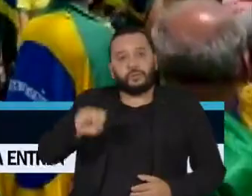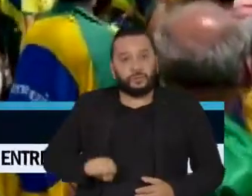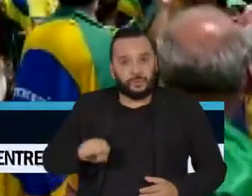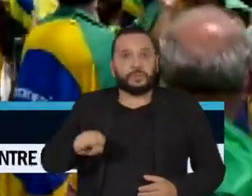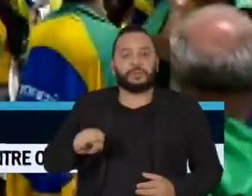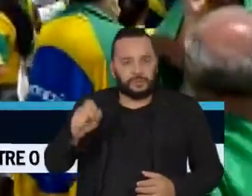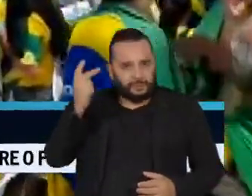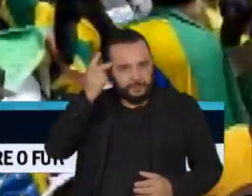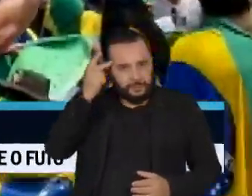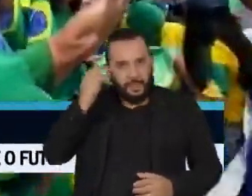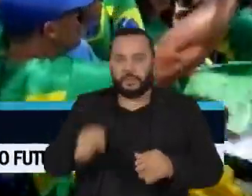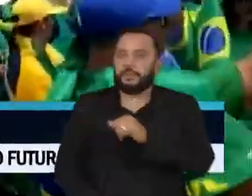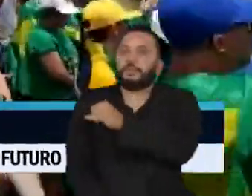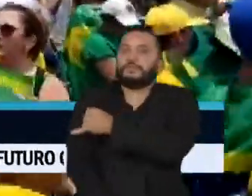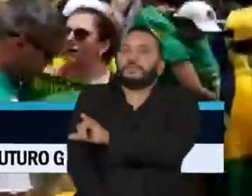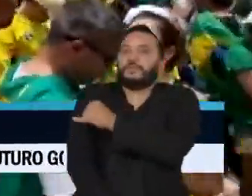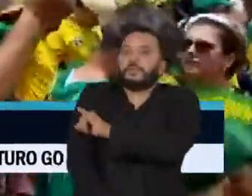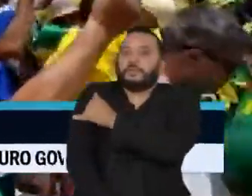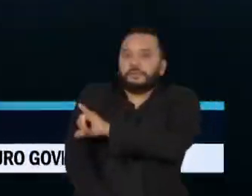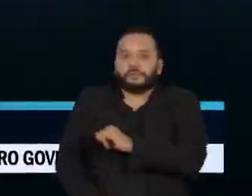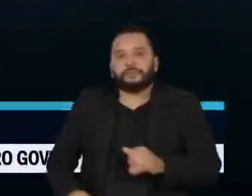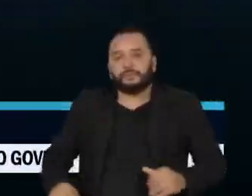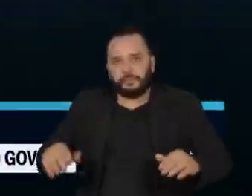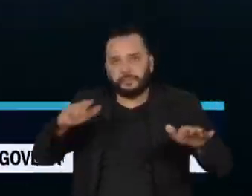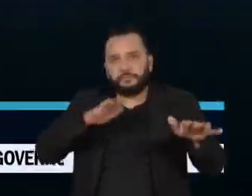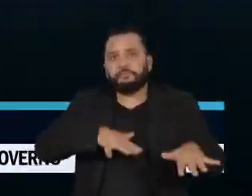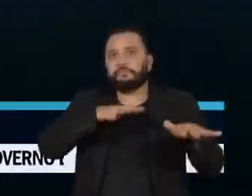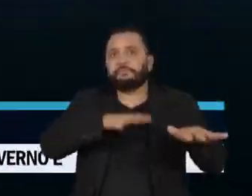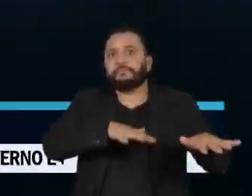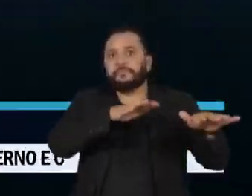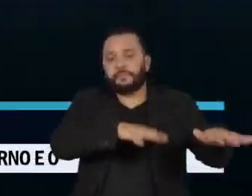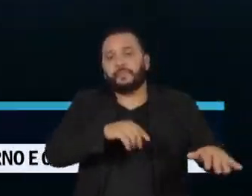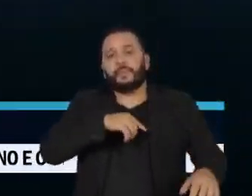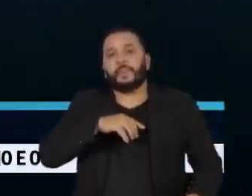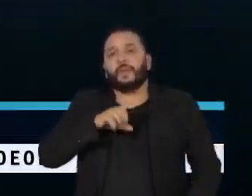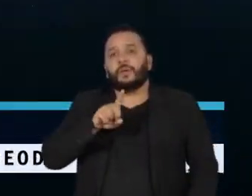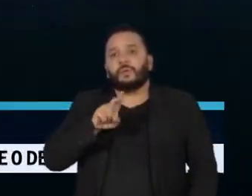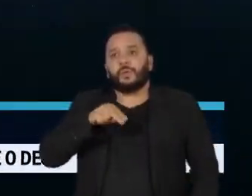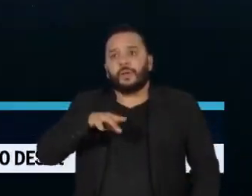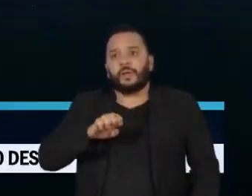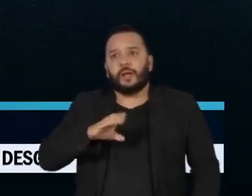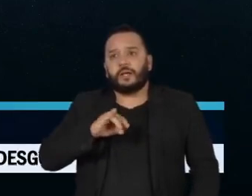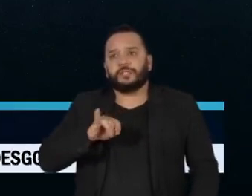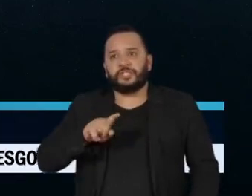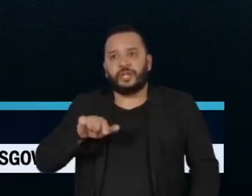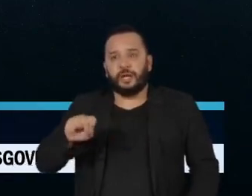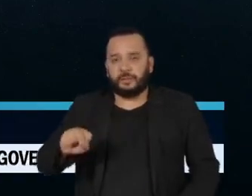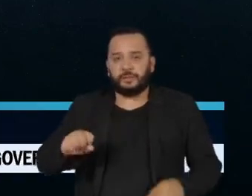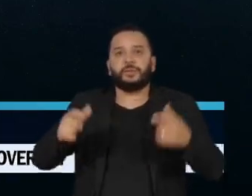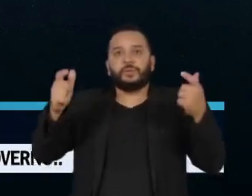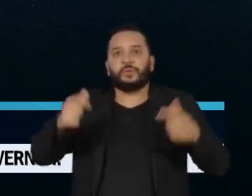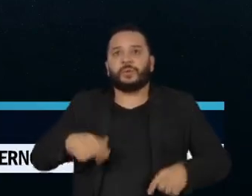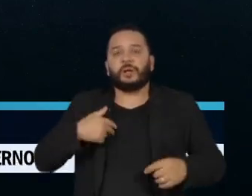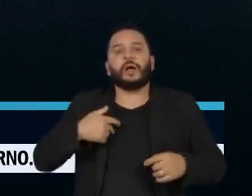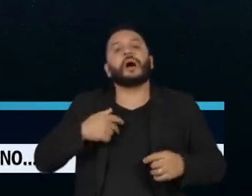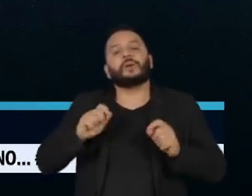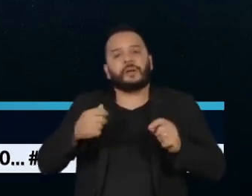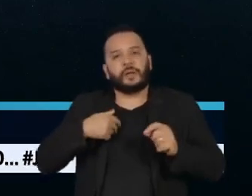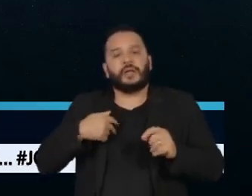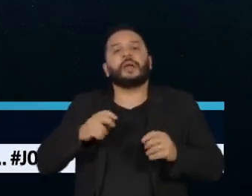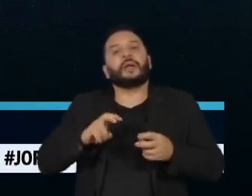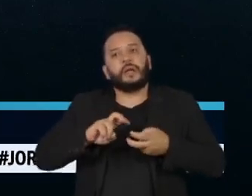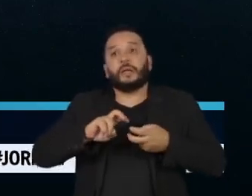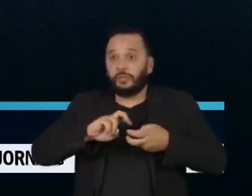capital. No Rio de Janeiro, a manifestação foi na Praça Duque de Caxias. Em Joinville, essa motossiada se